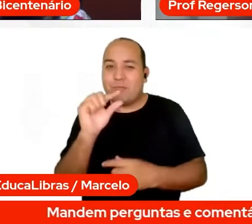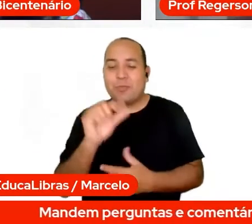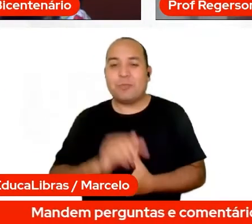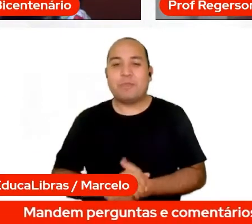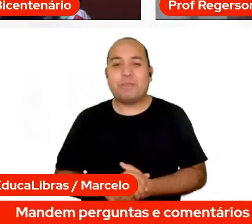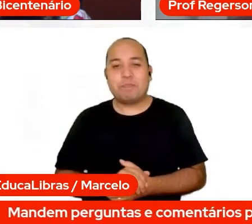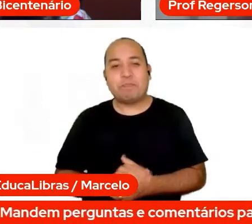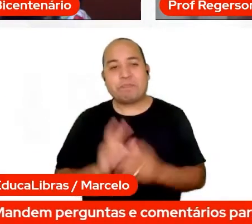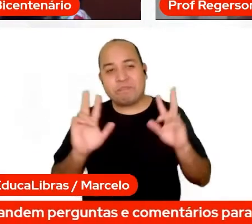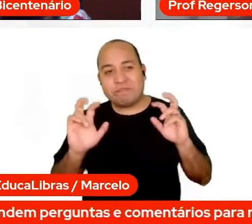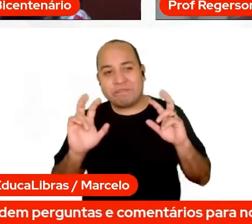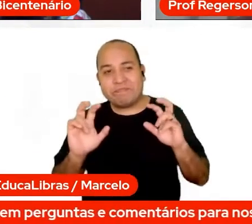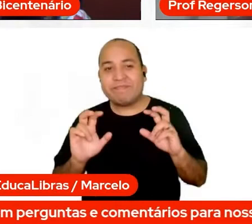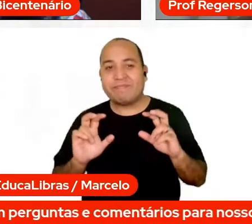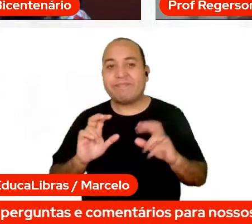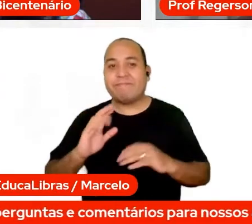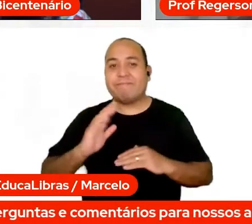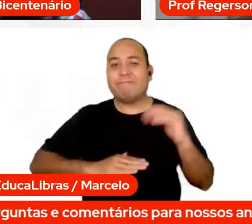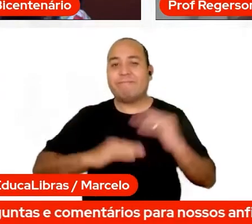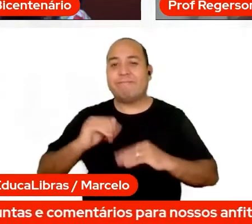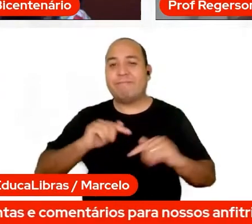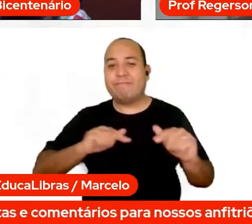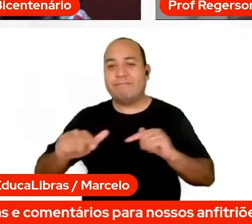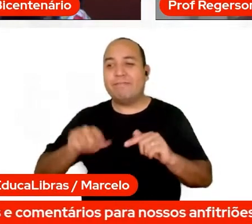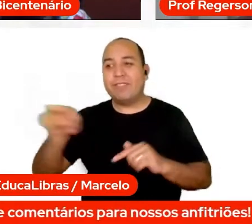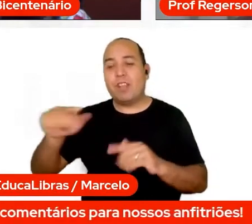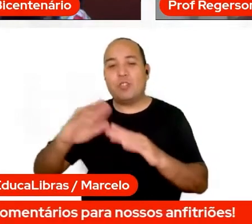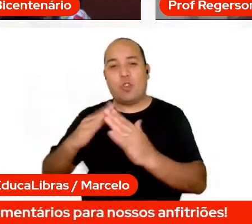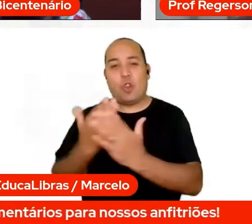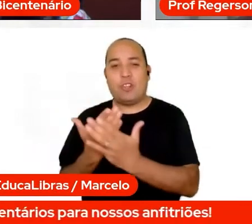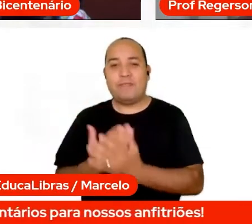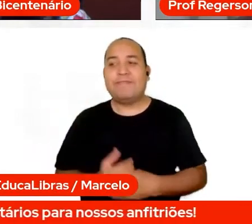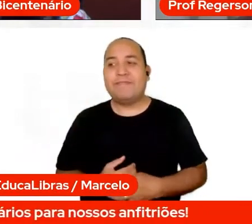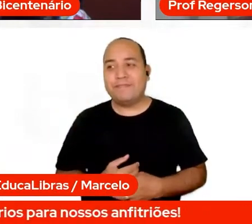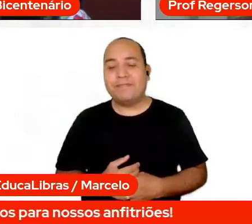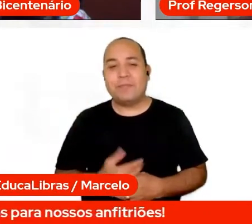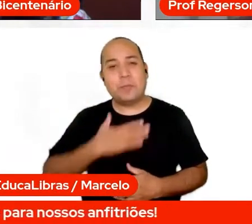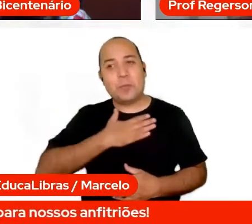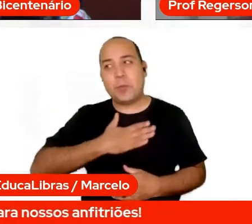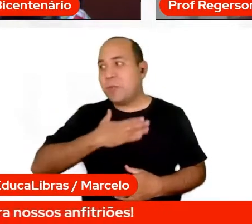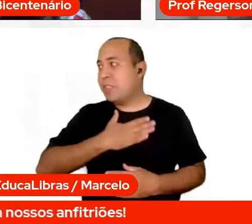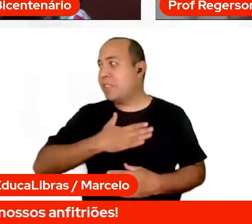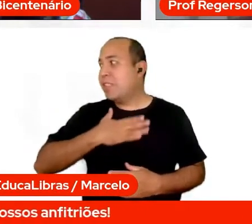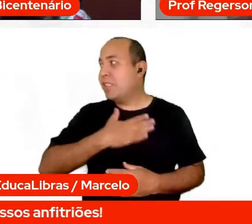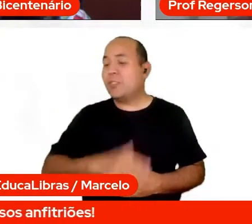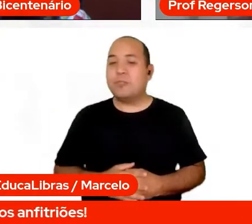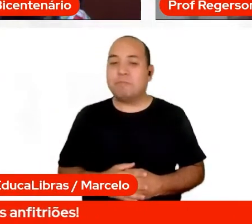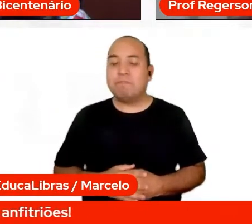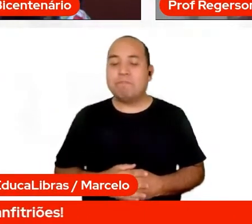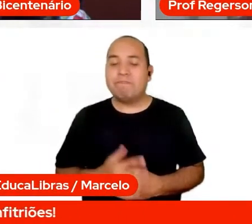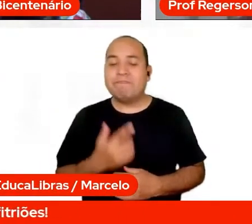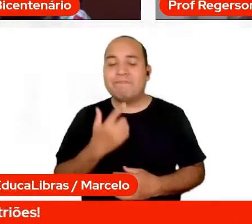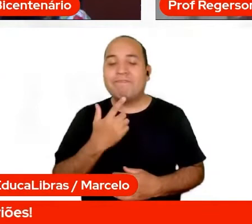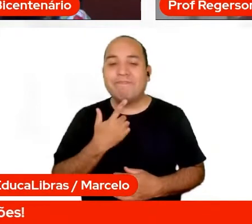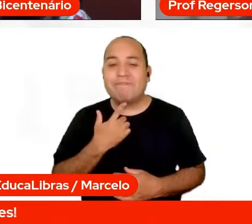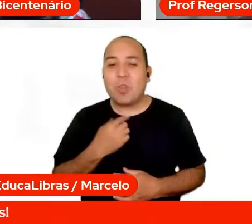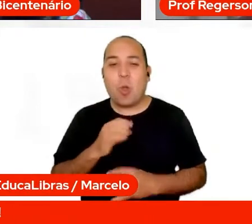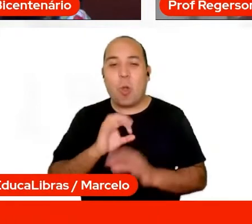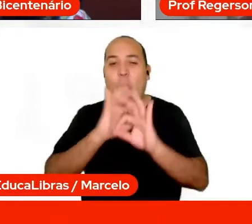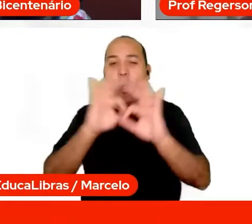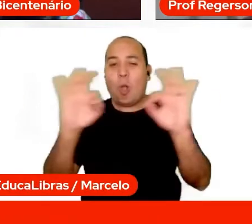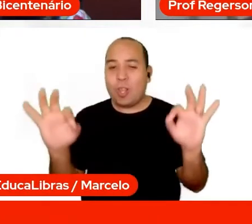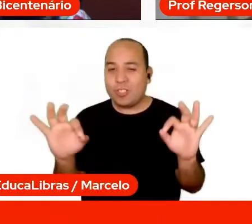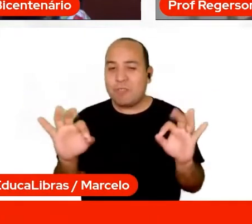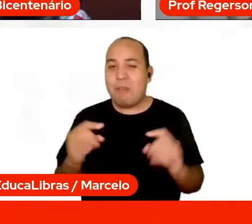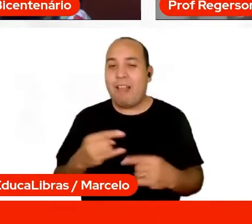sobre a prática, a prática em si. Estou muito contente e desejo aí uma ótima live para todos nós aí.